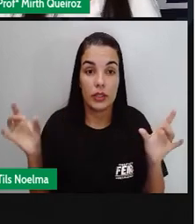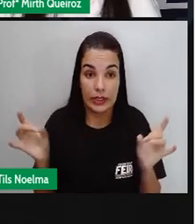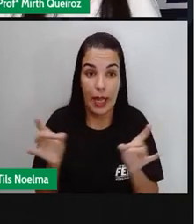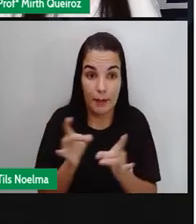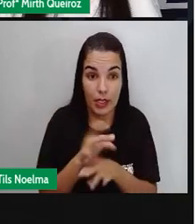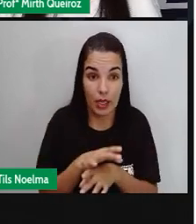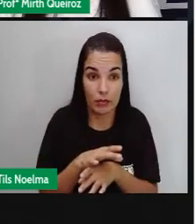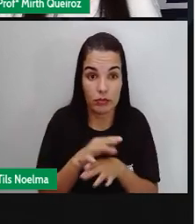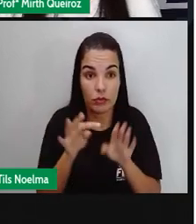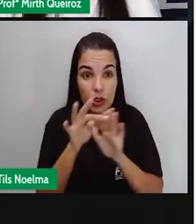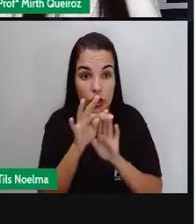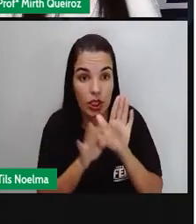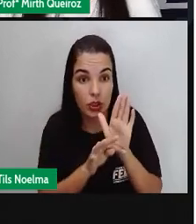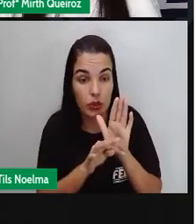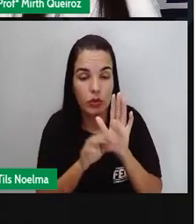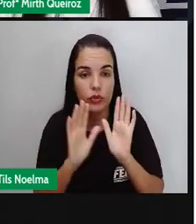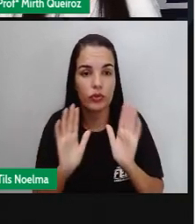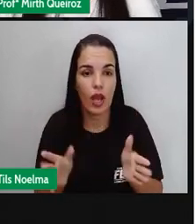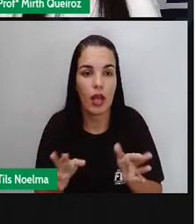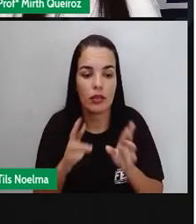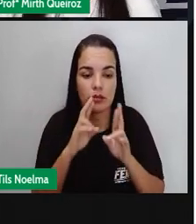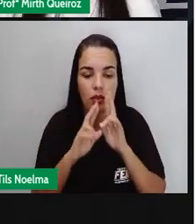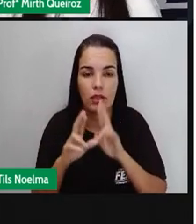solução para o conflito.